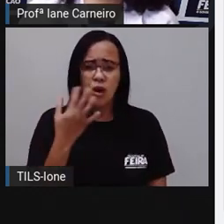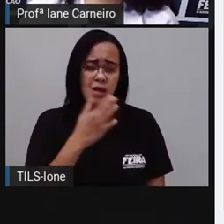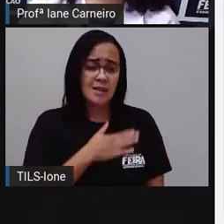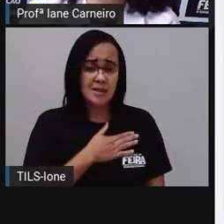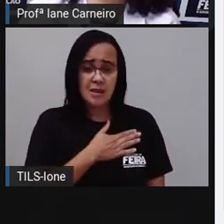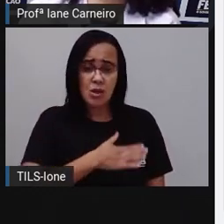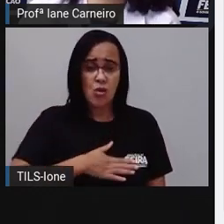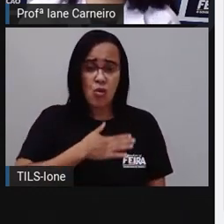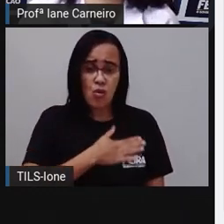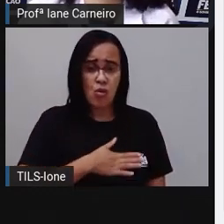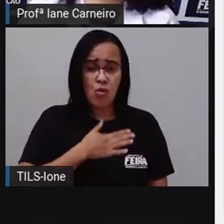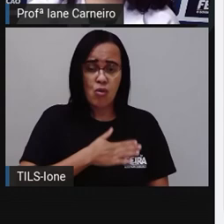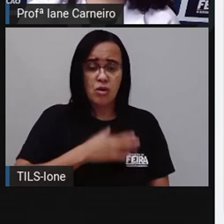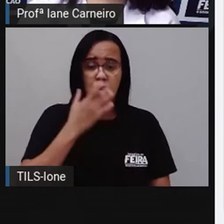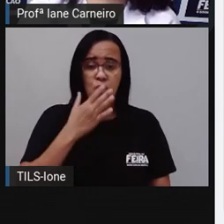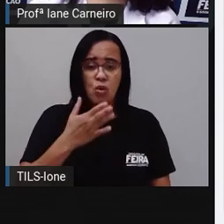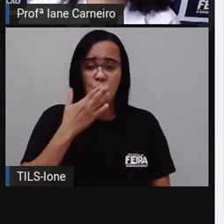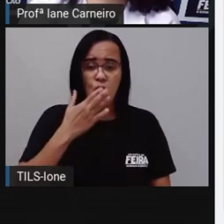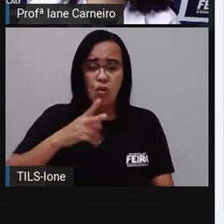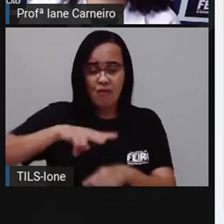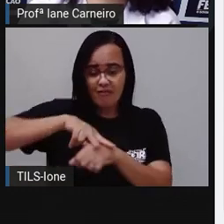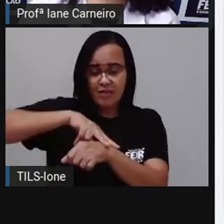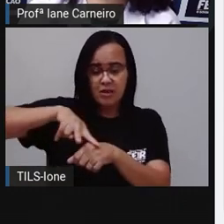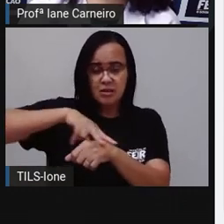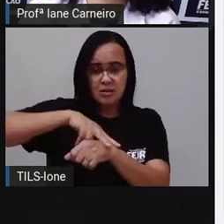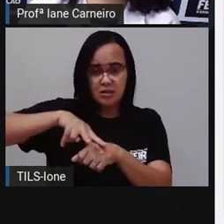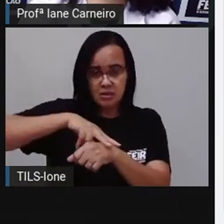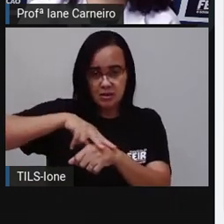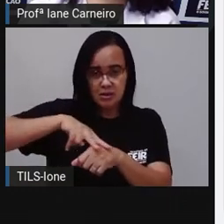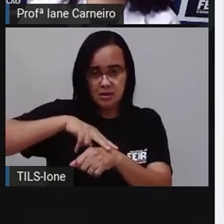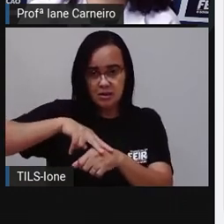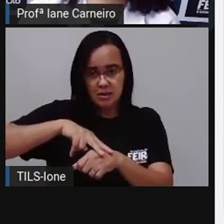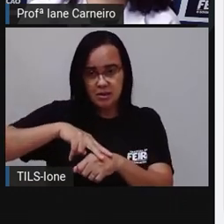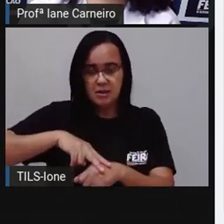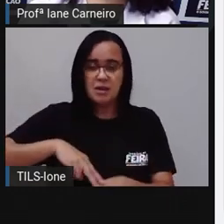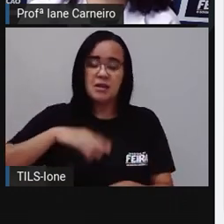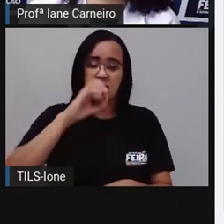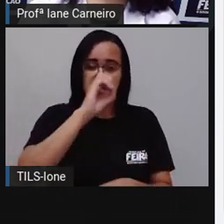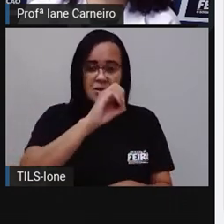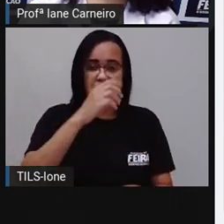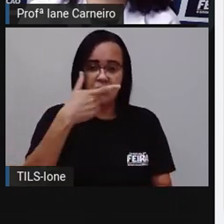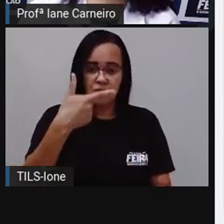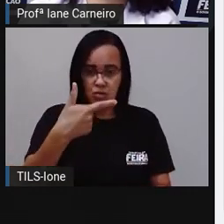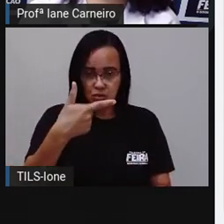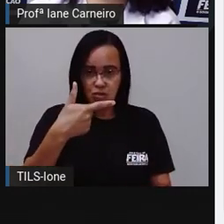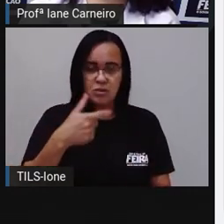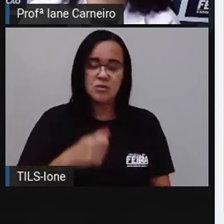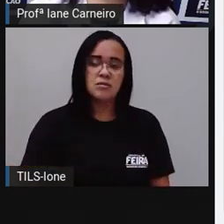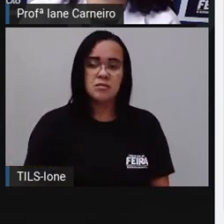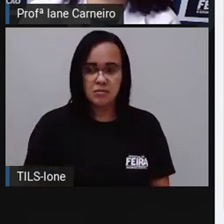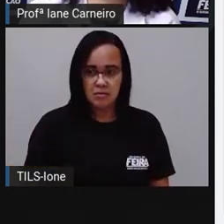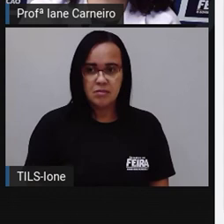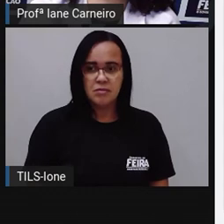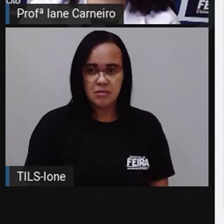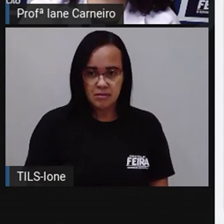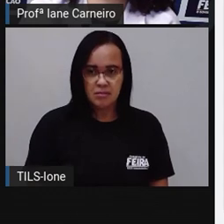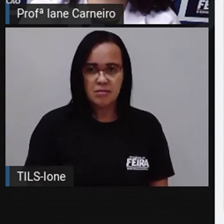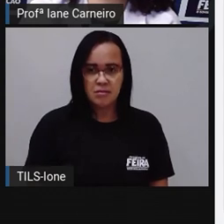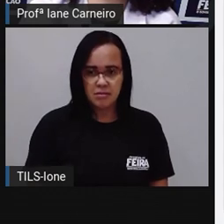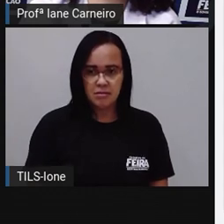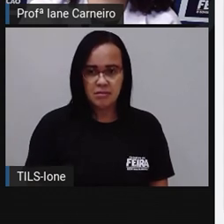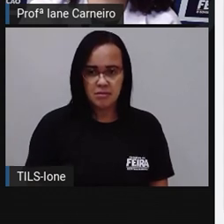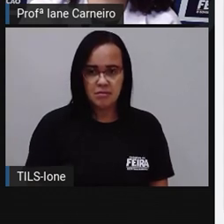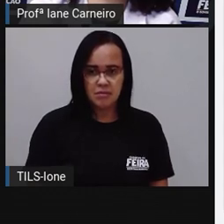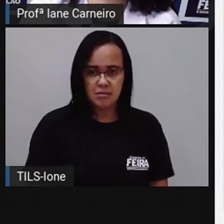cor verde? Duas. Então a gente vem aqui, ó, 0, 1, 2. A gente faz a marcação, ó, mudar a cor,